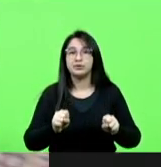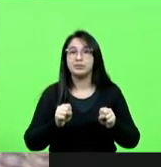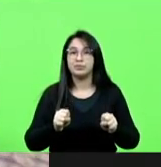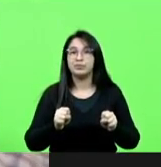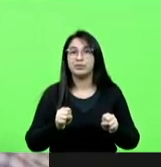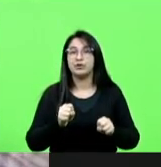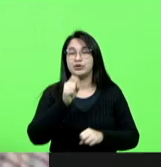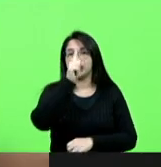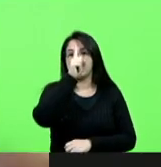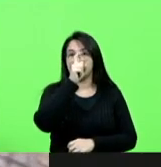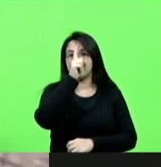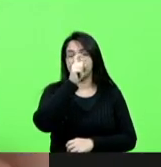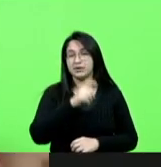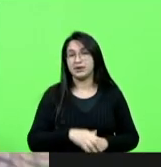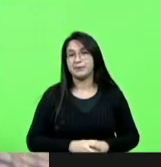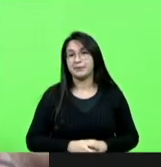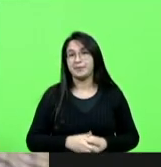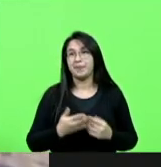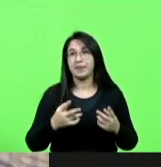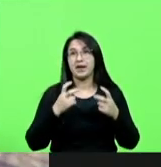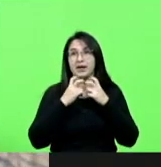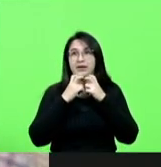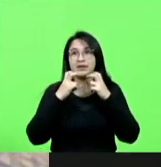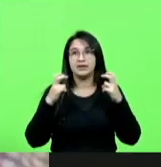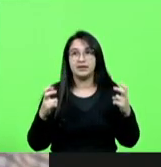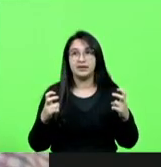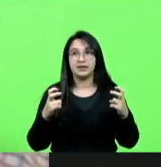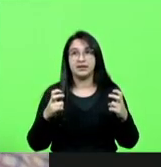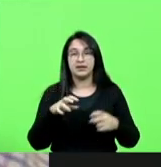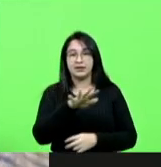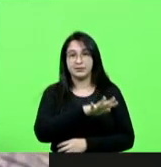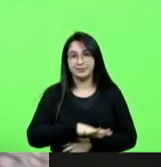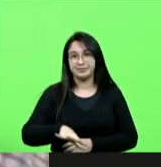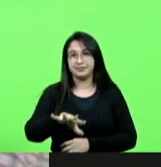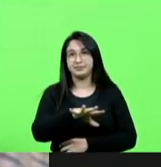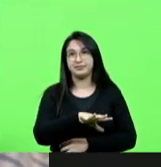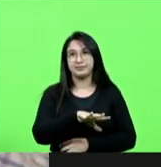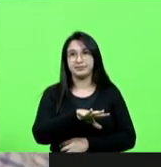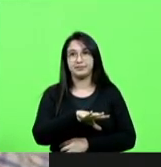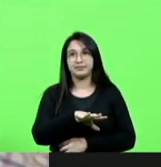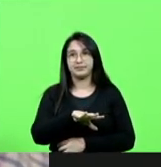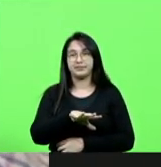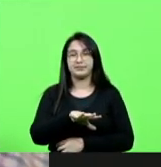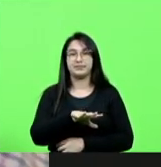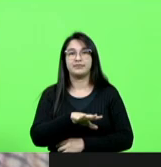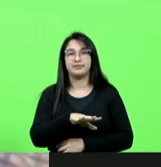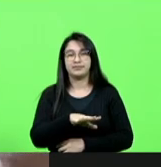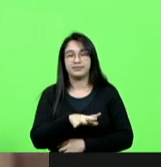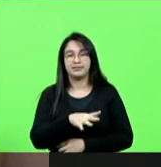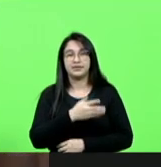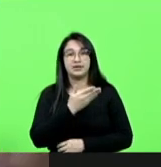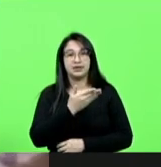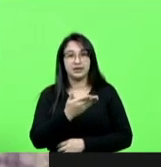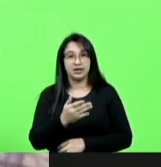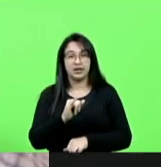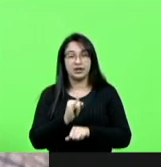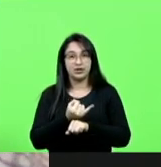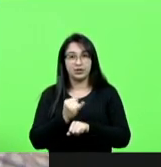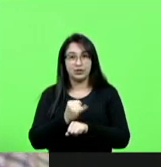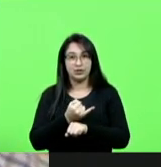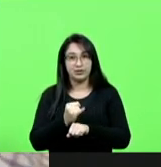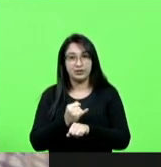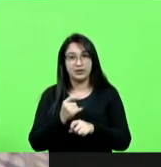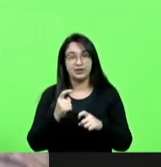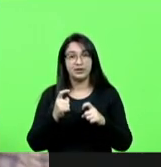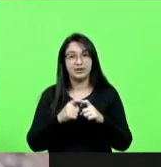materno infantil foi um grito da sociedade joemvilense o hospital materno infantil foi um grito da sociedade joemvilense de medicina